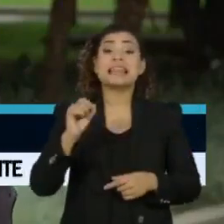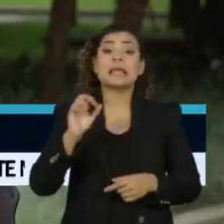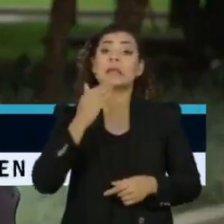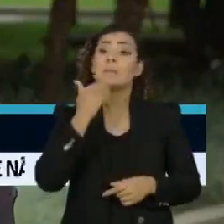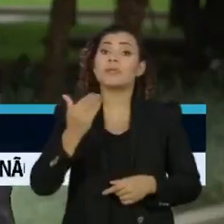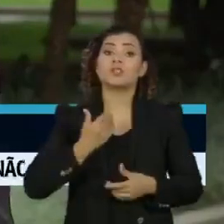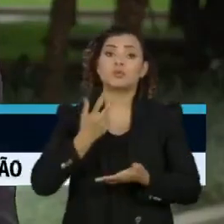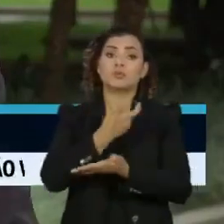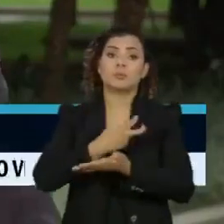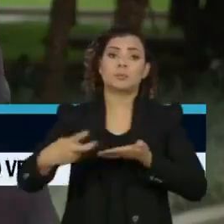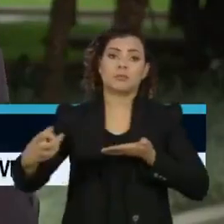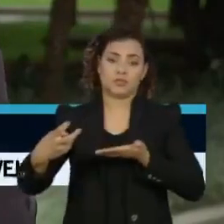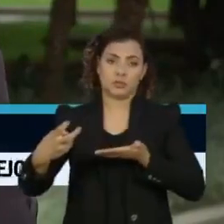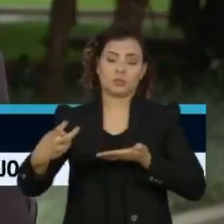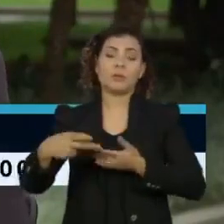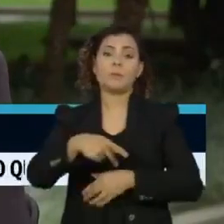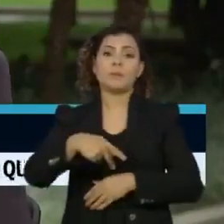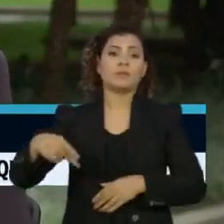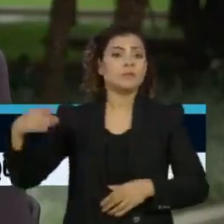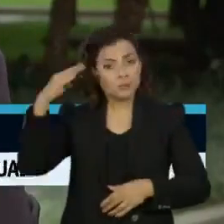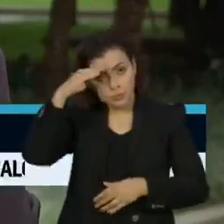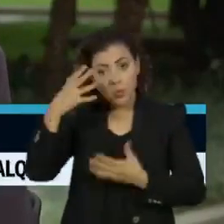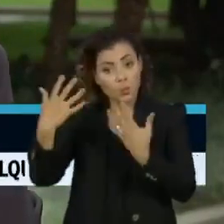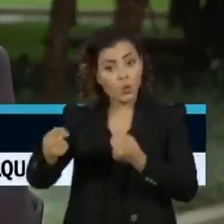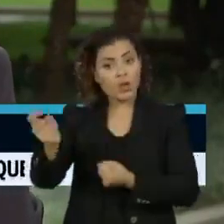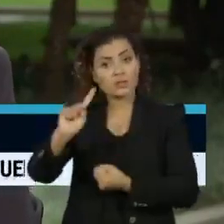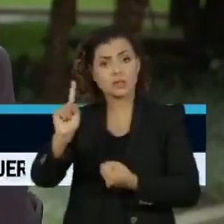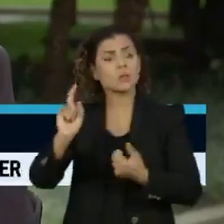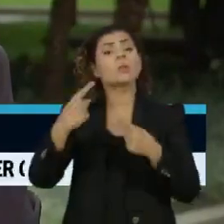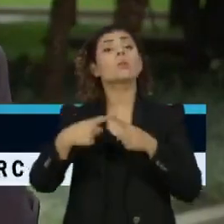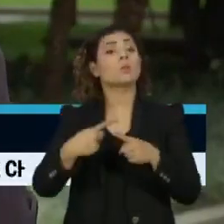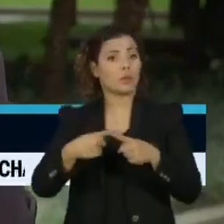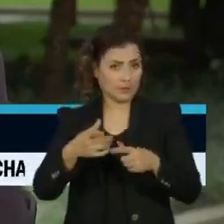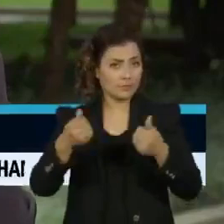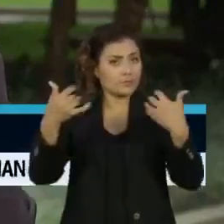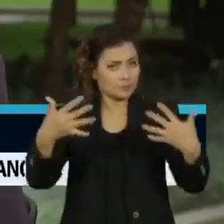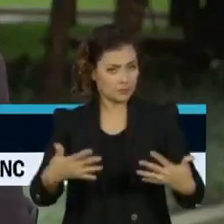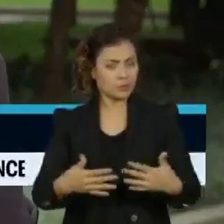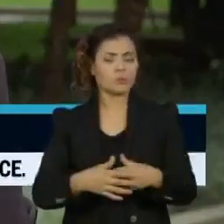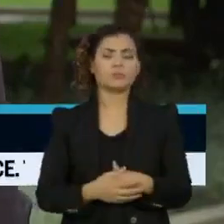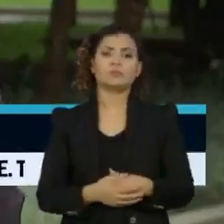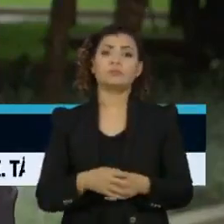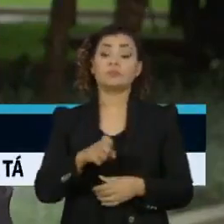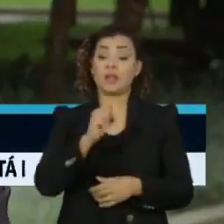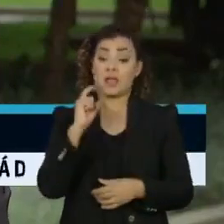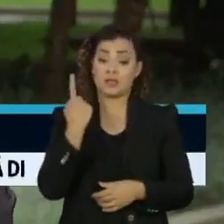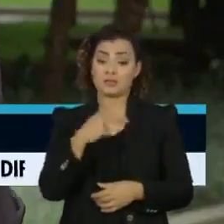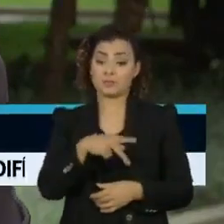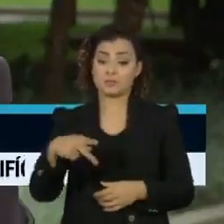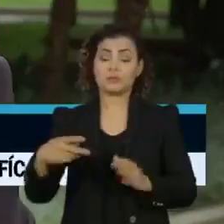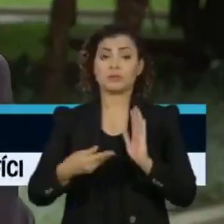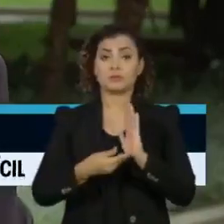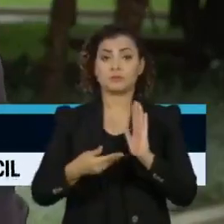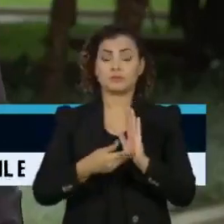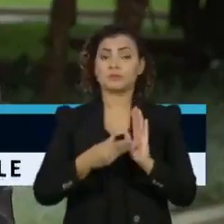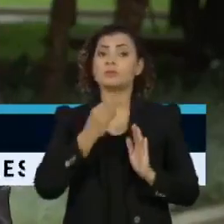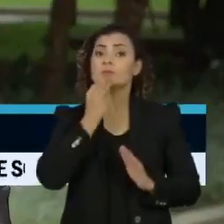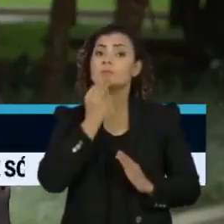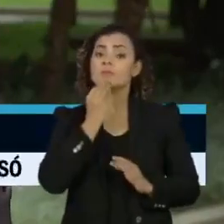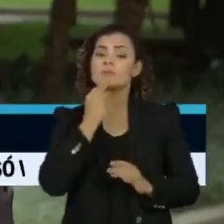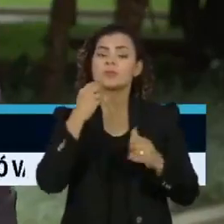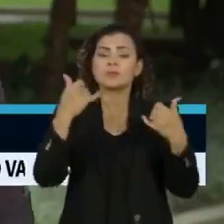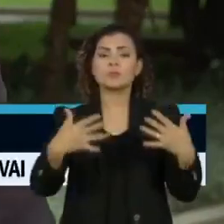pedidos de impeachment do presidente Jair Bolsonaro. O ex-presidente da Câmara disse que ainda não há condições políticas